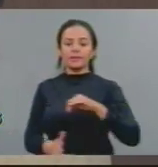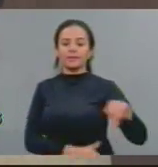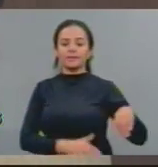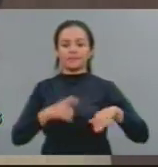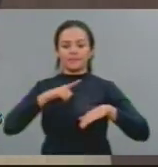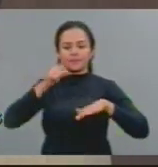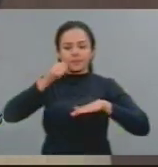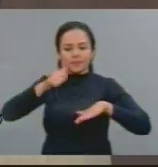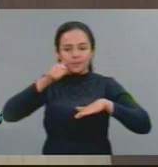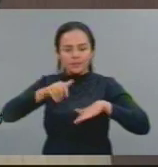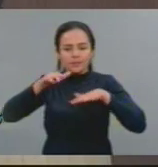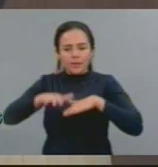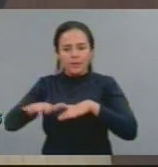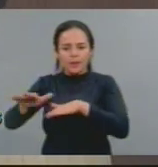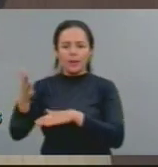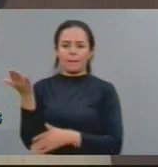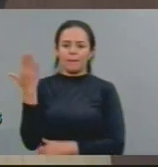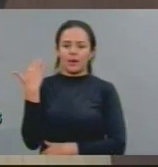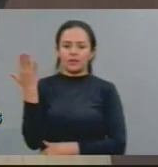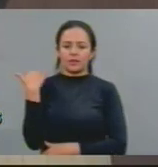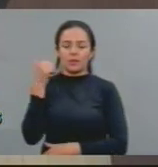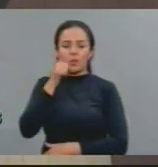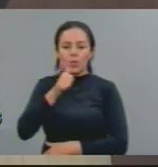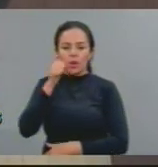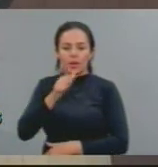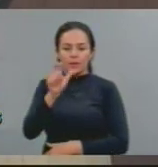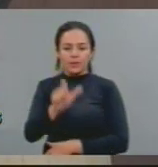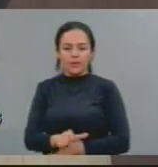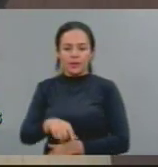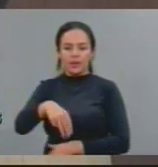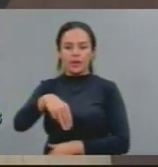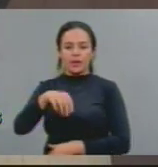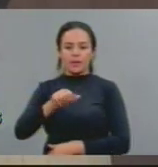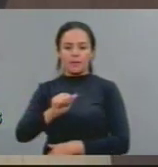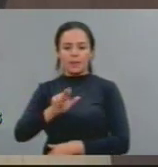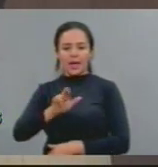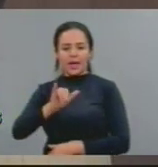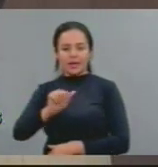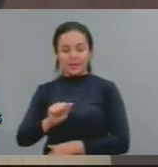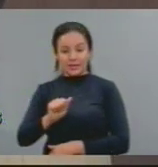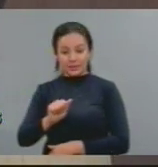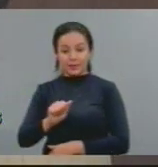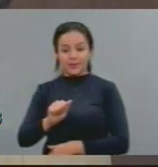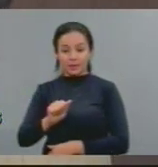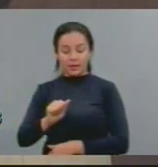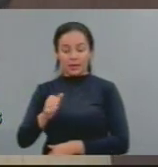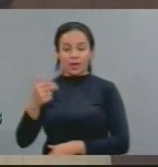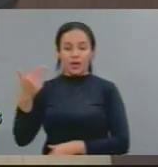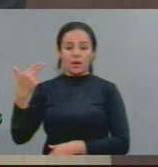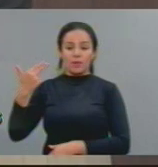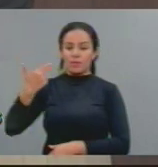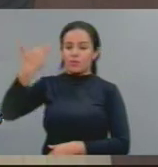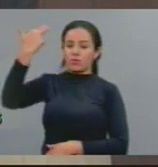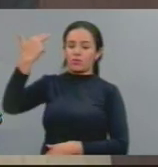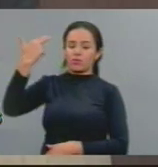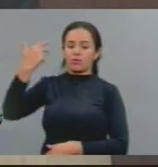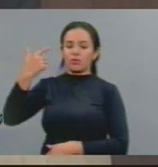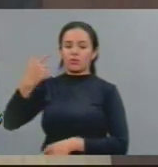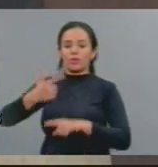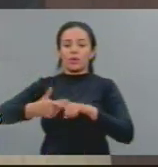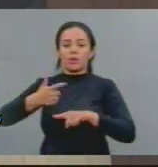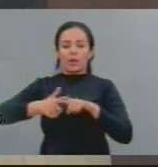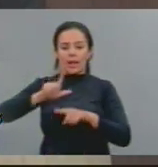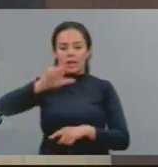em homenagem à Margarida Maria Alves, que foi assassinada com tiros no rosto, na frente do marido e do filho, porque era líder